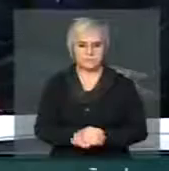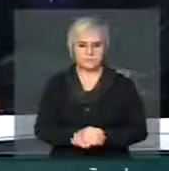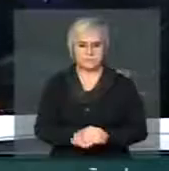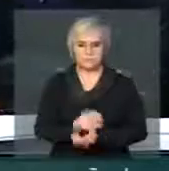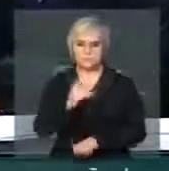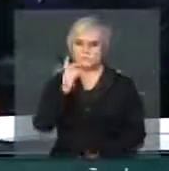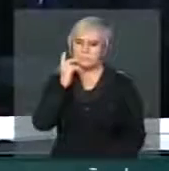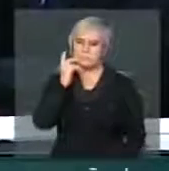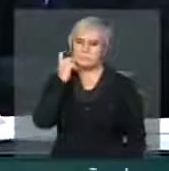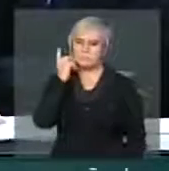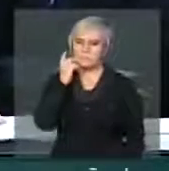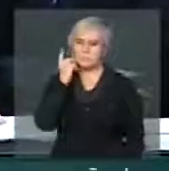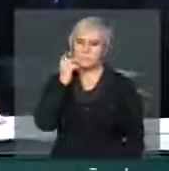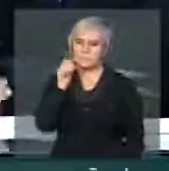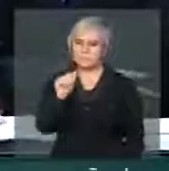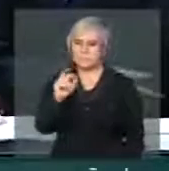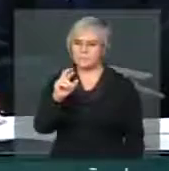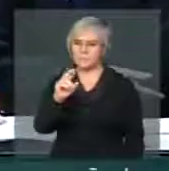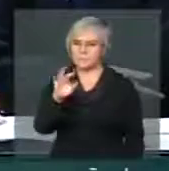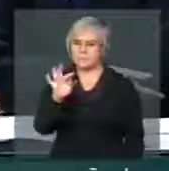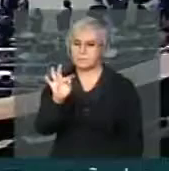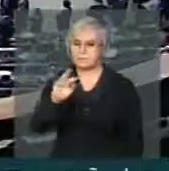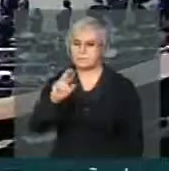Deputado Antô Maia